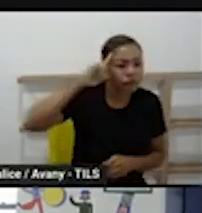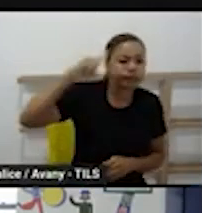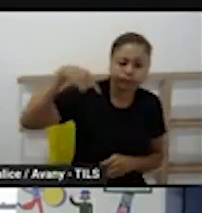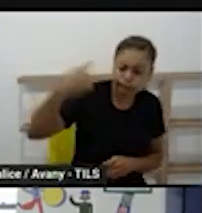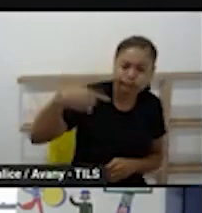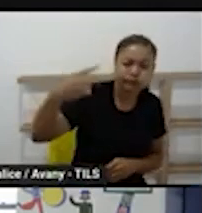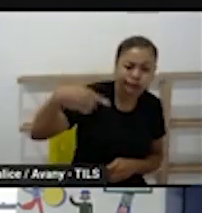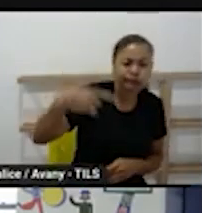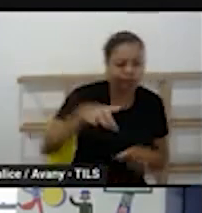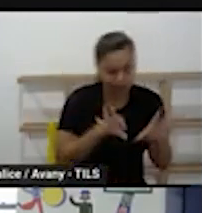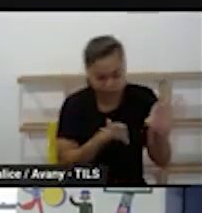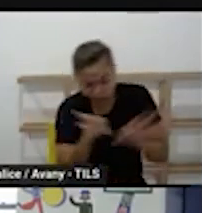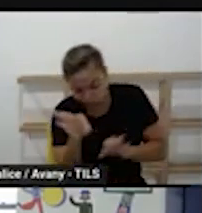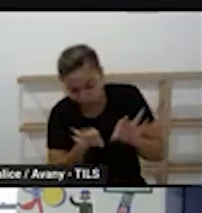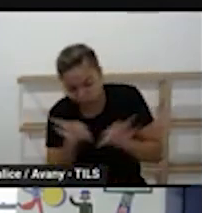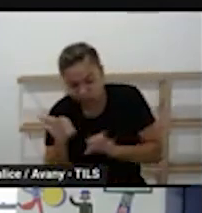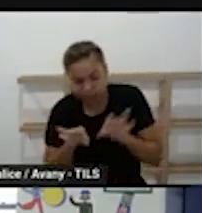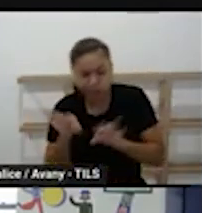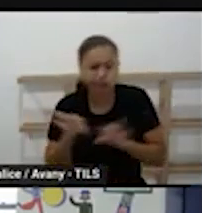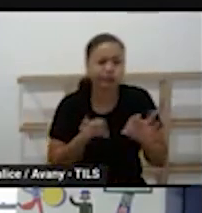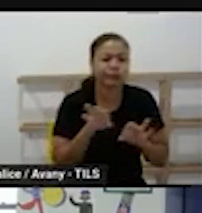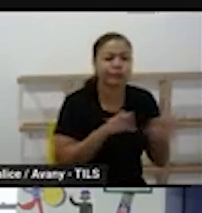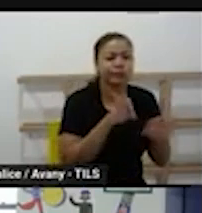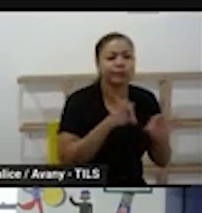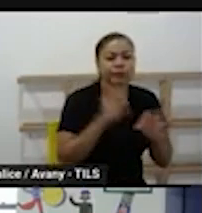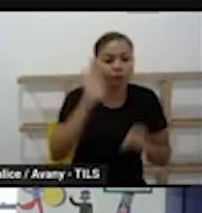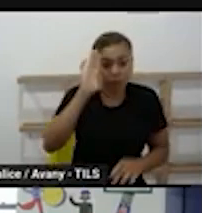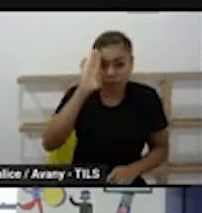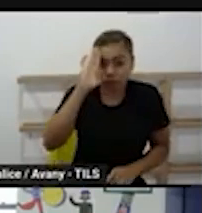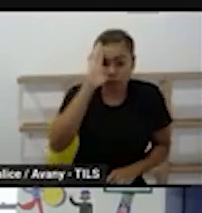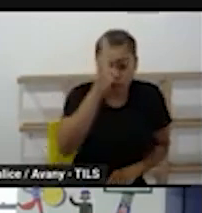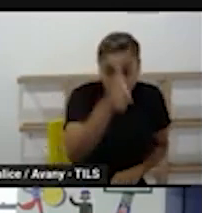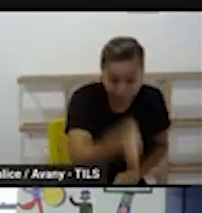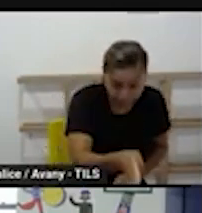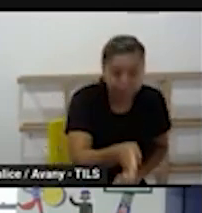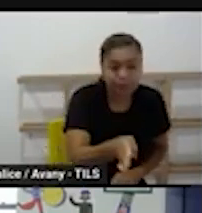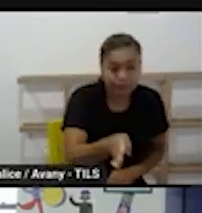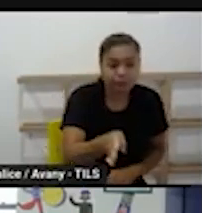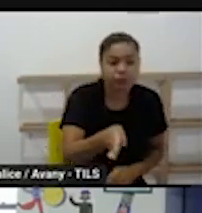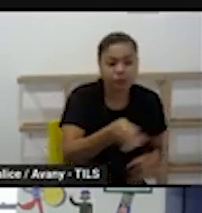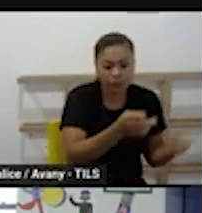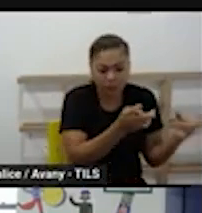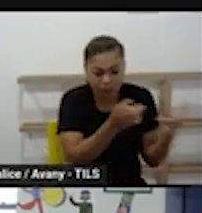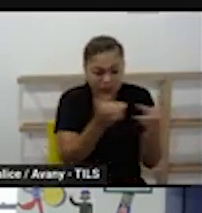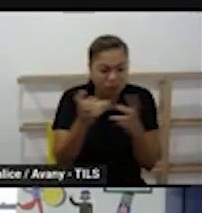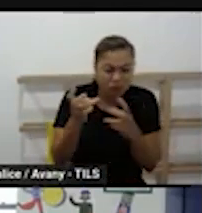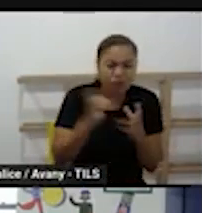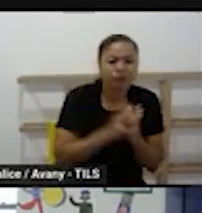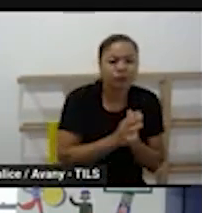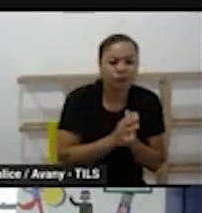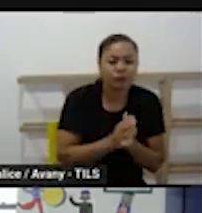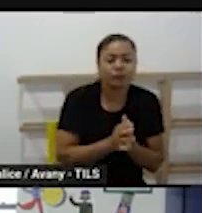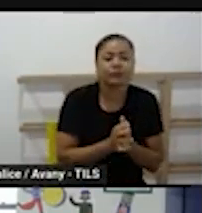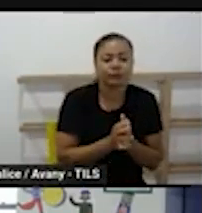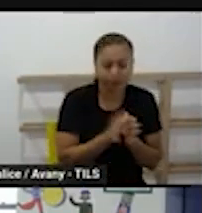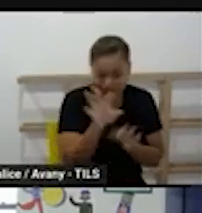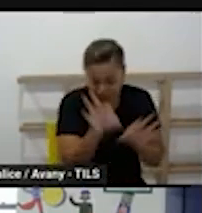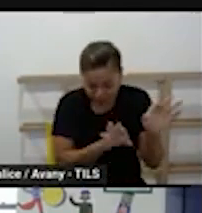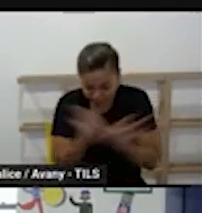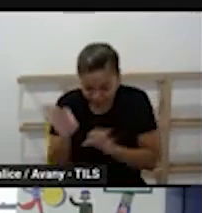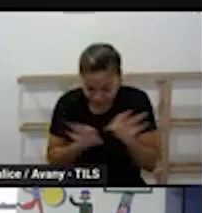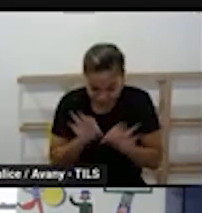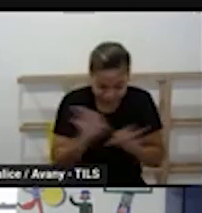organiza é a rotina que direciona através da rotina que a gente vai conseguir se centrar e se organizar